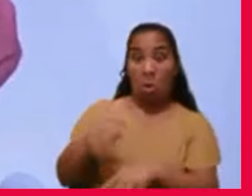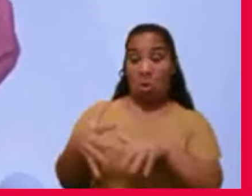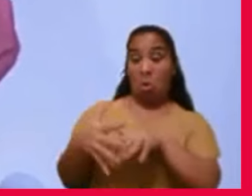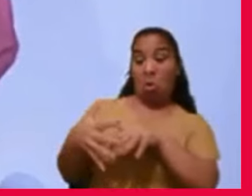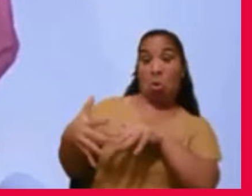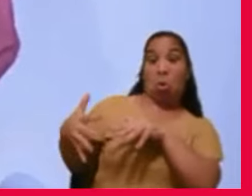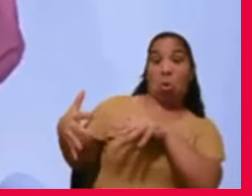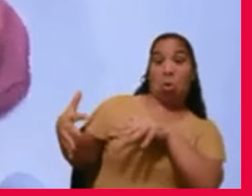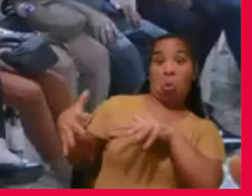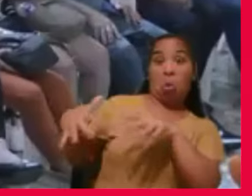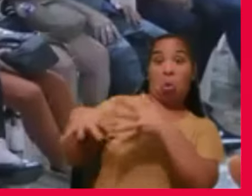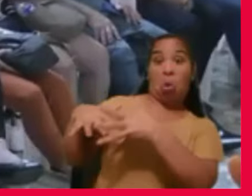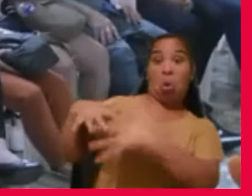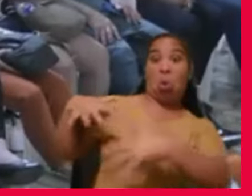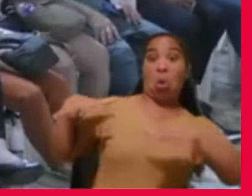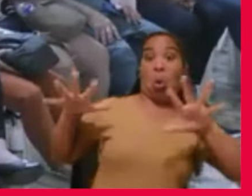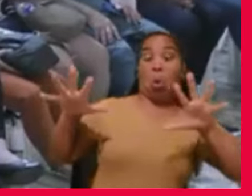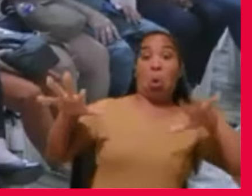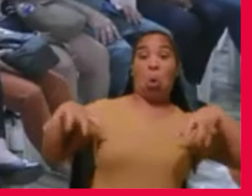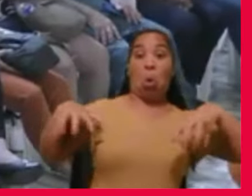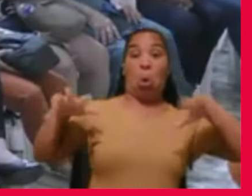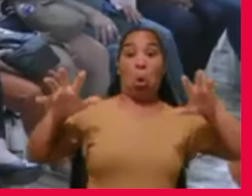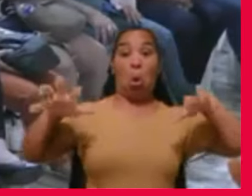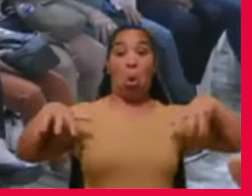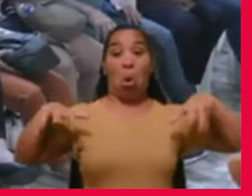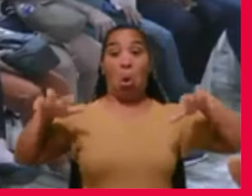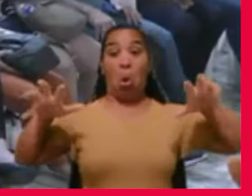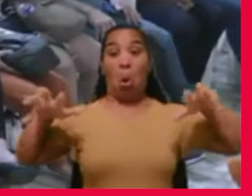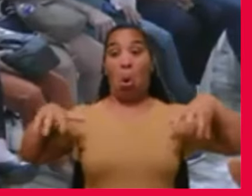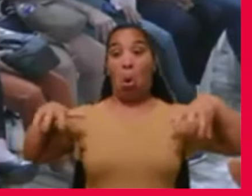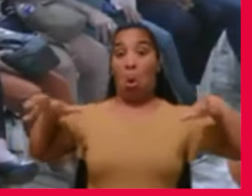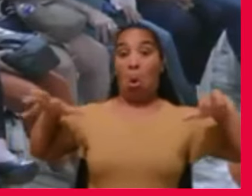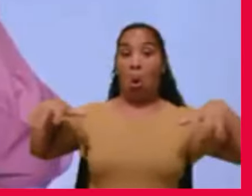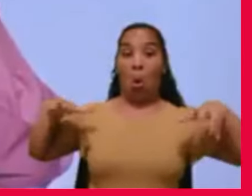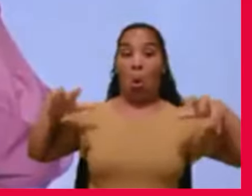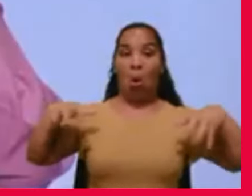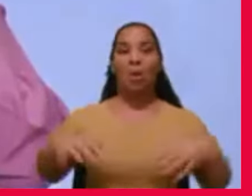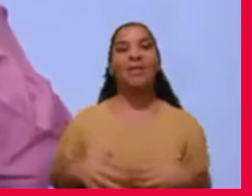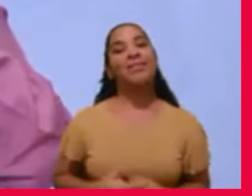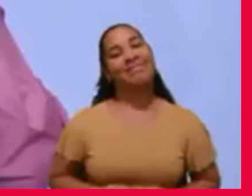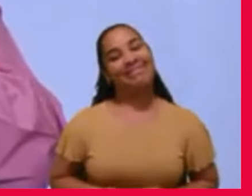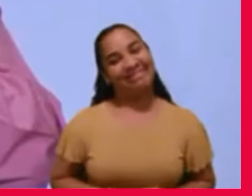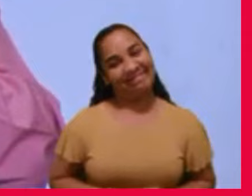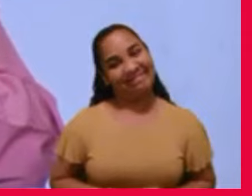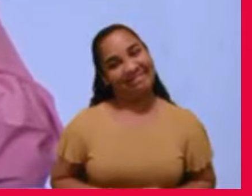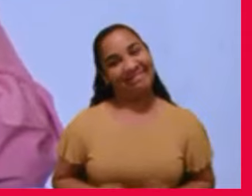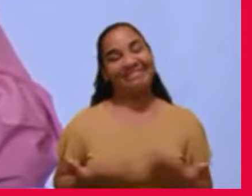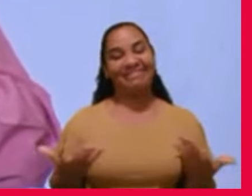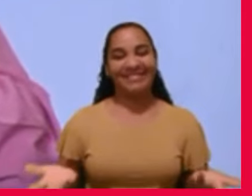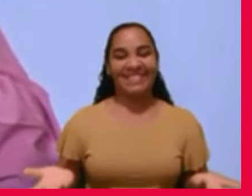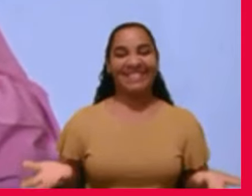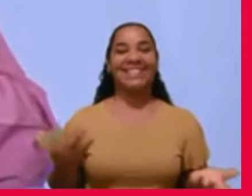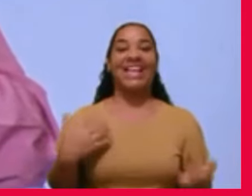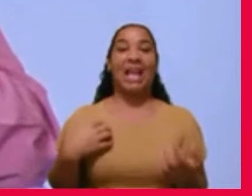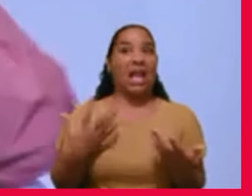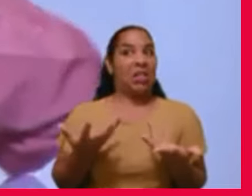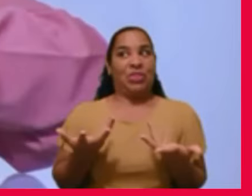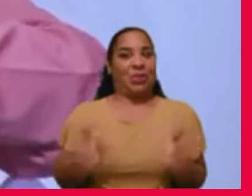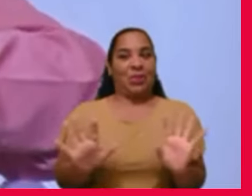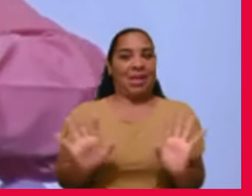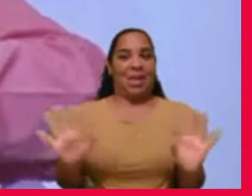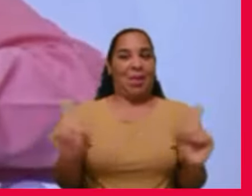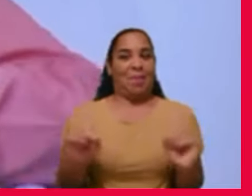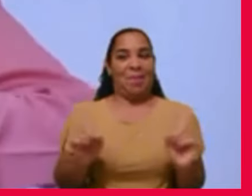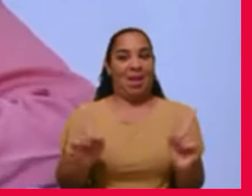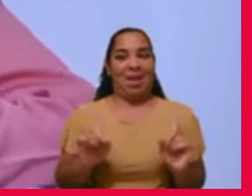unha, então, desta forma, eu ainda não quis mais ser narcisista, e